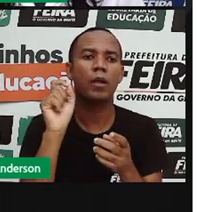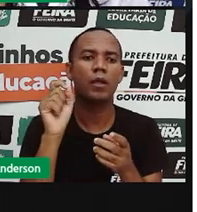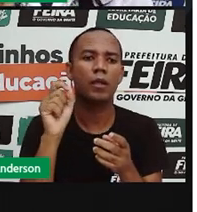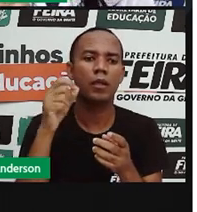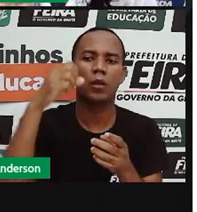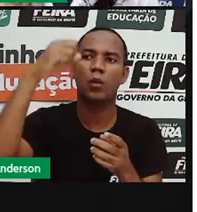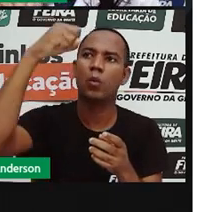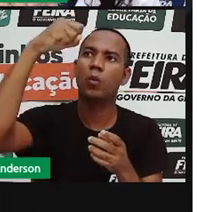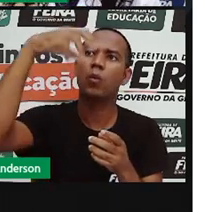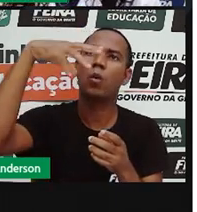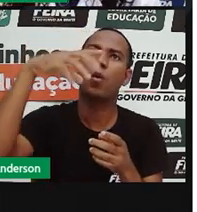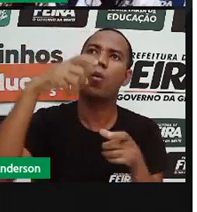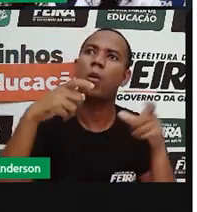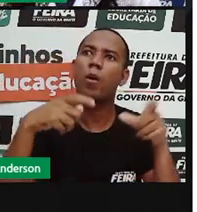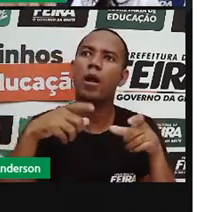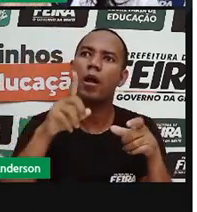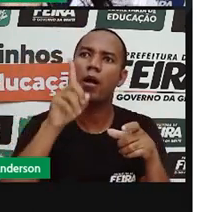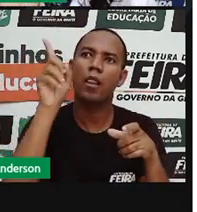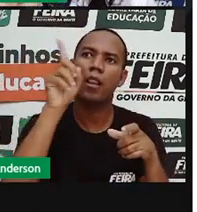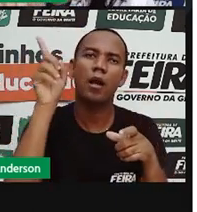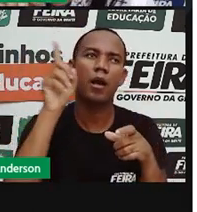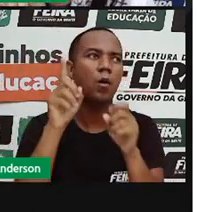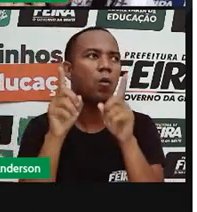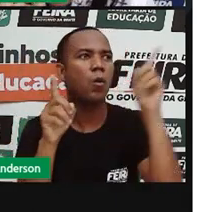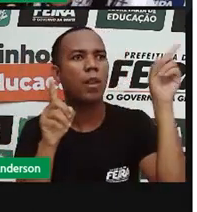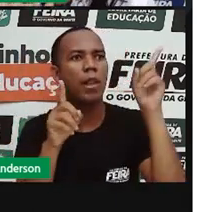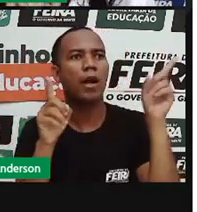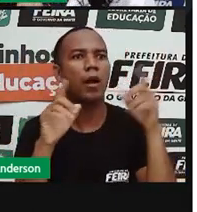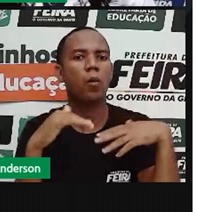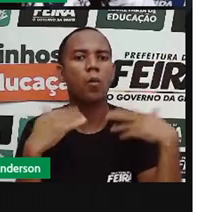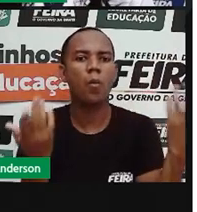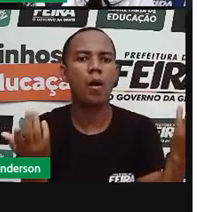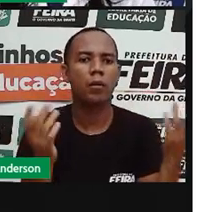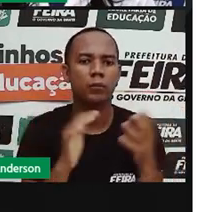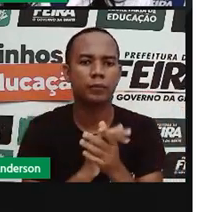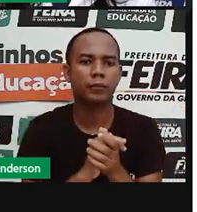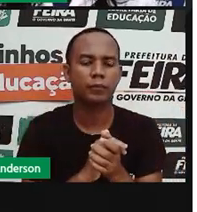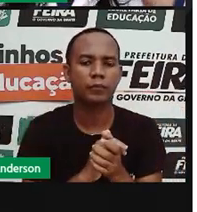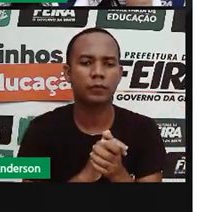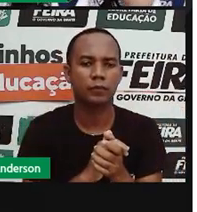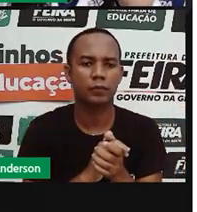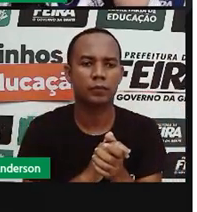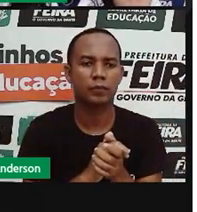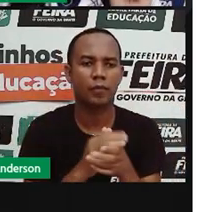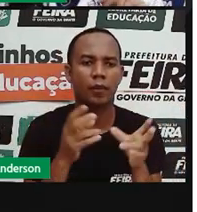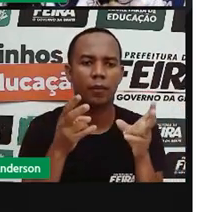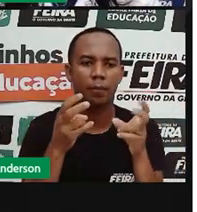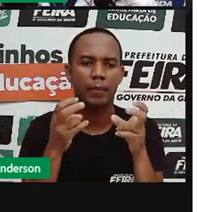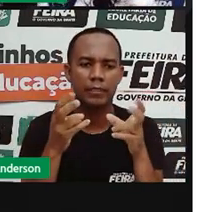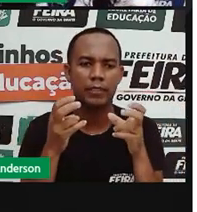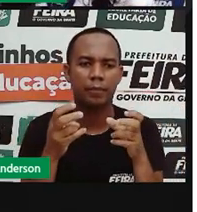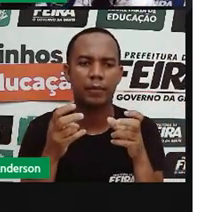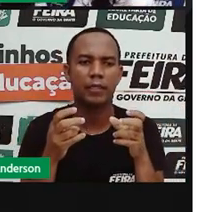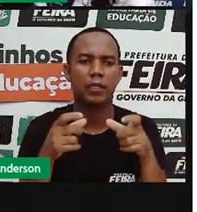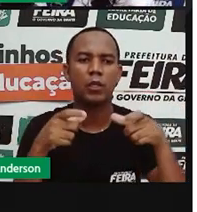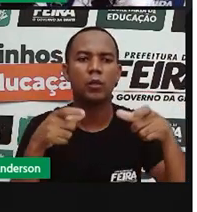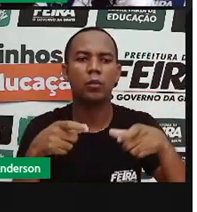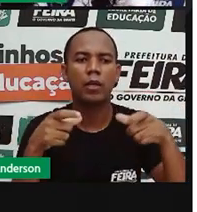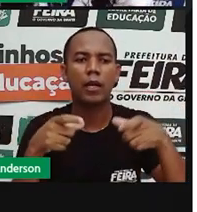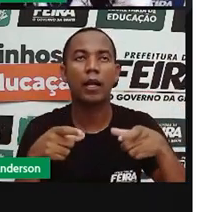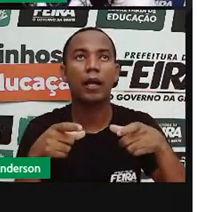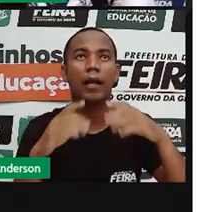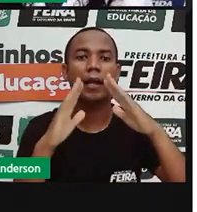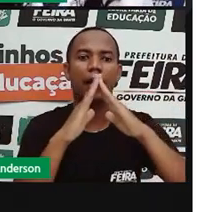então, se a sua tarefinha pedir para você observar de que lado do sol